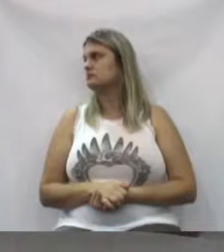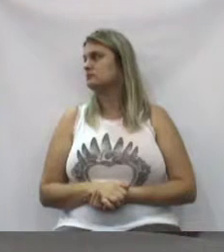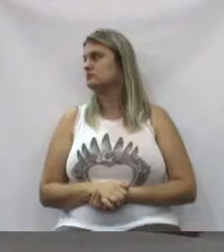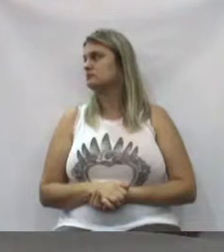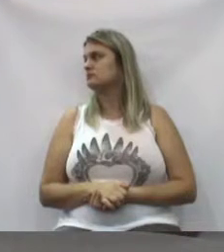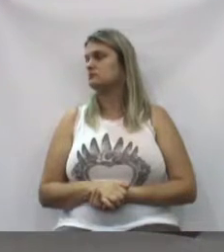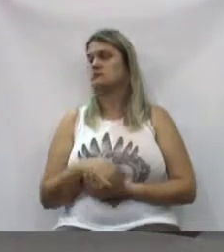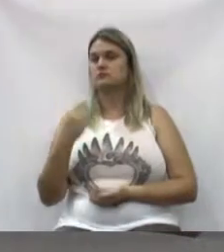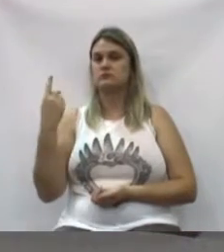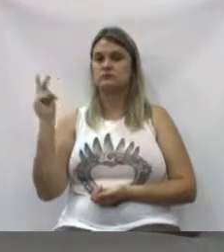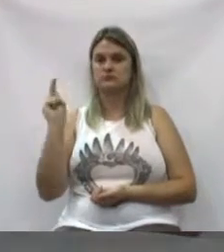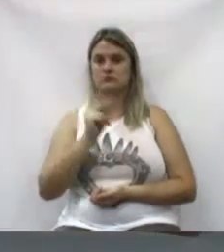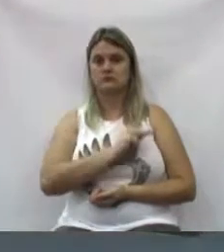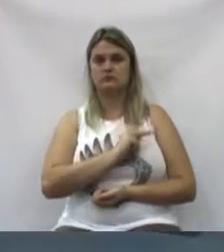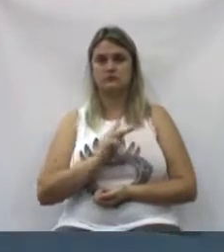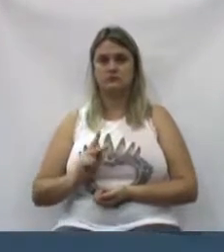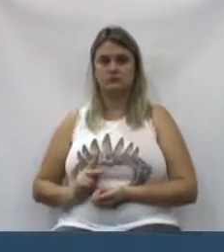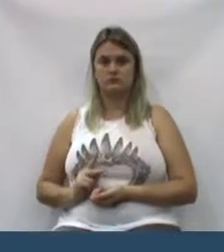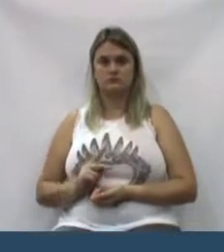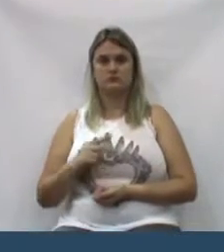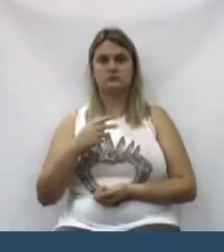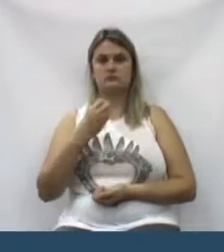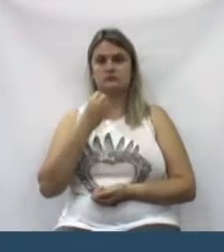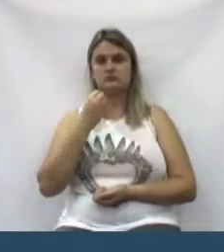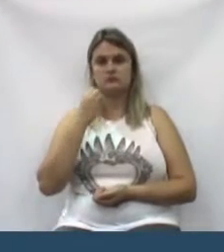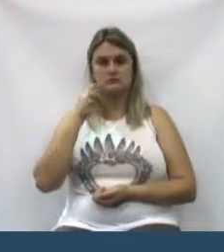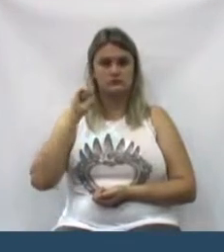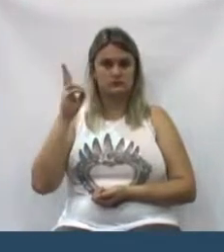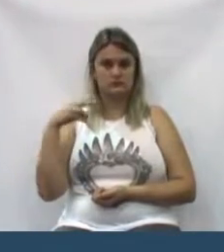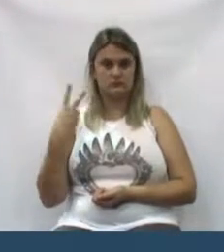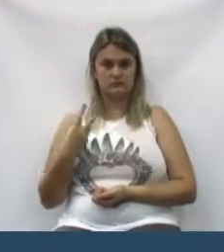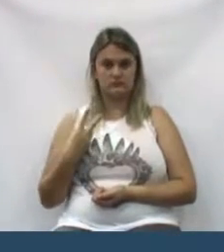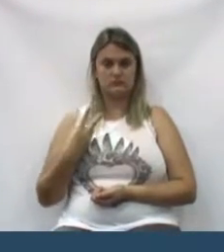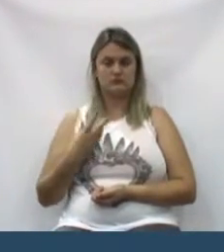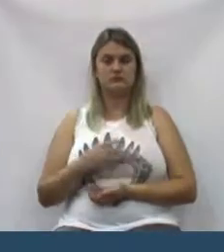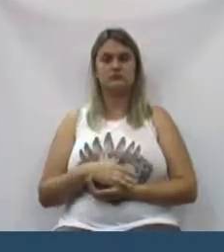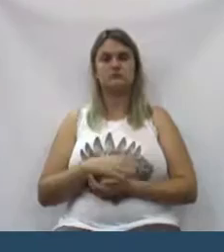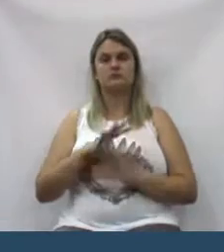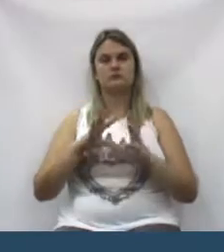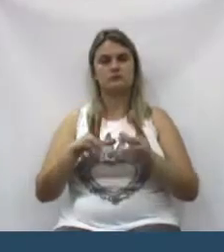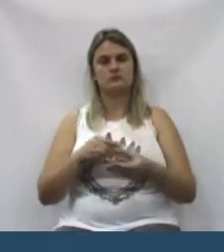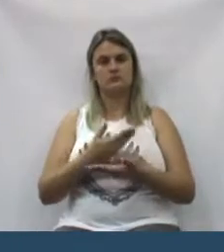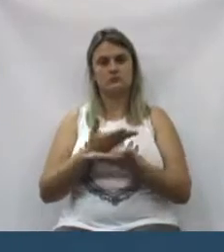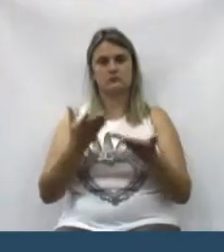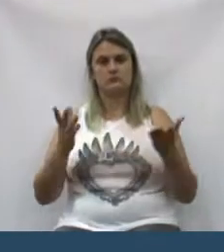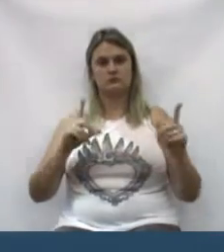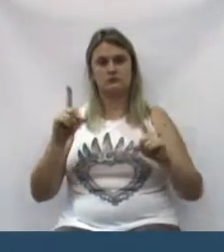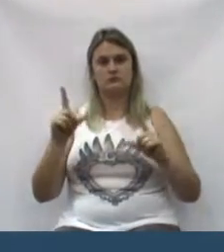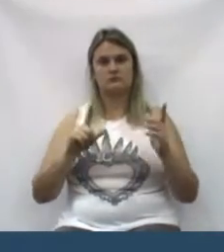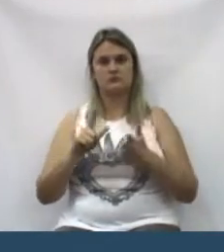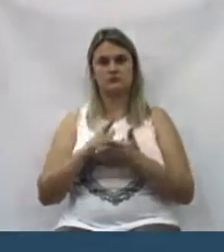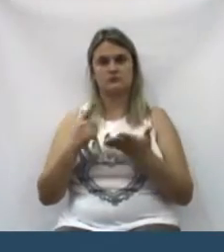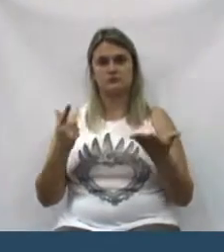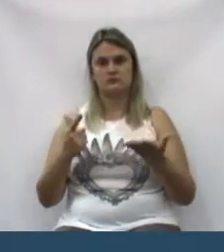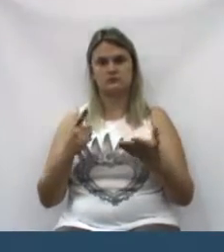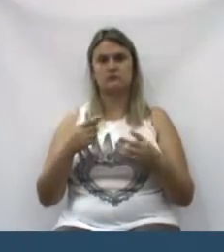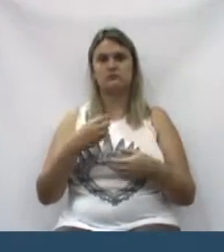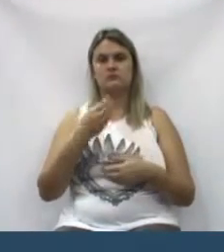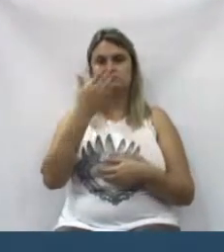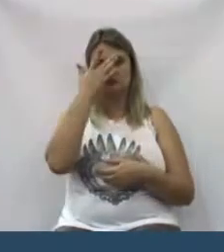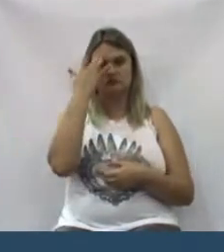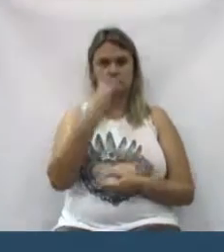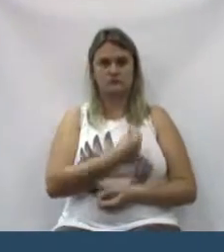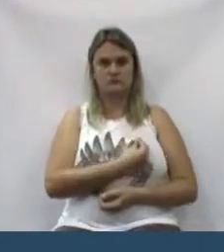Senhor Presidente, senhores vereadores, todas as imprensas, senhores